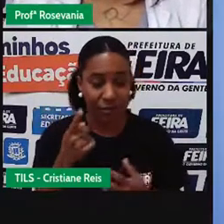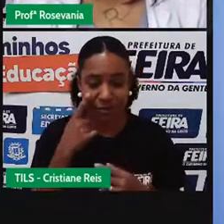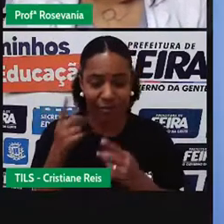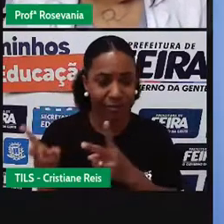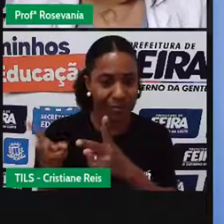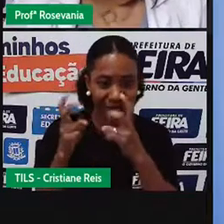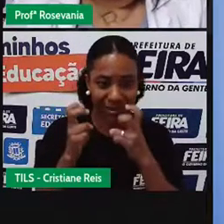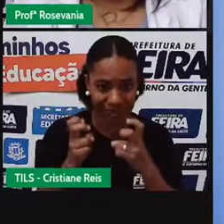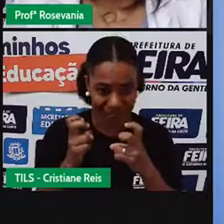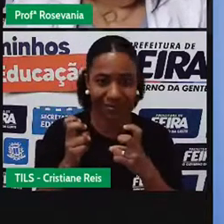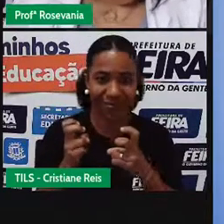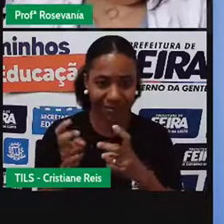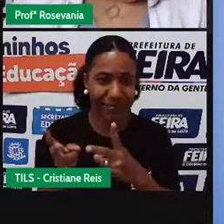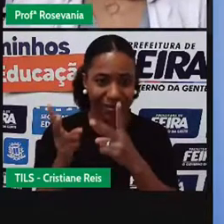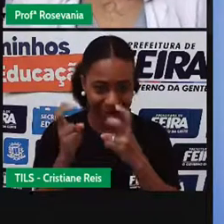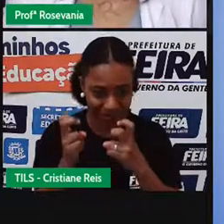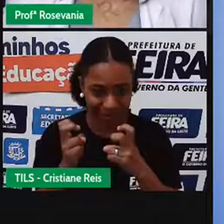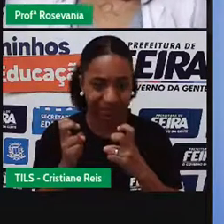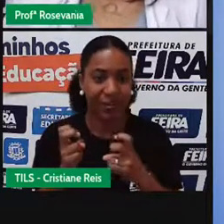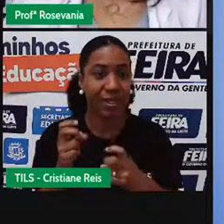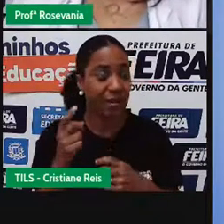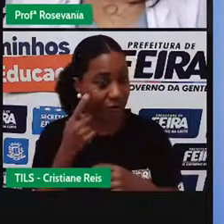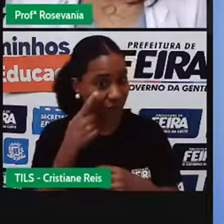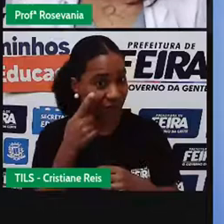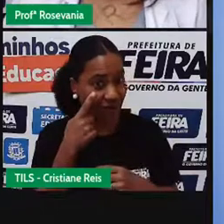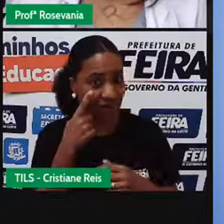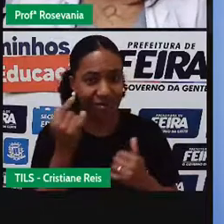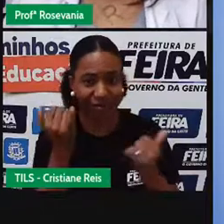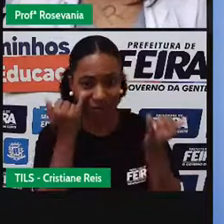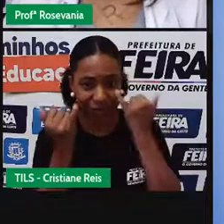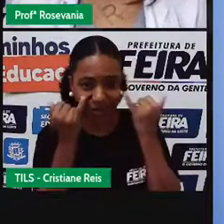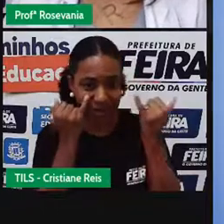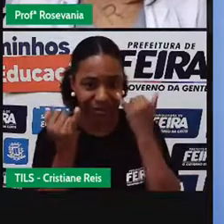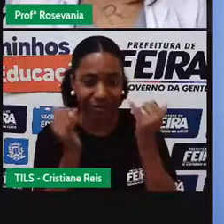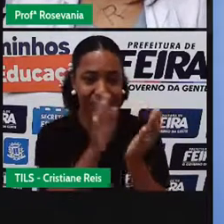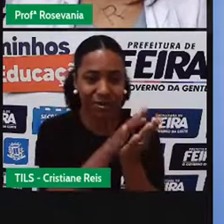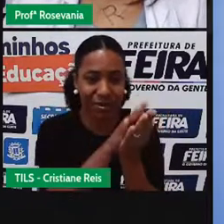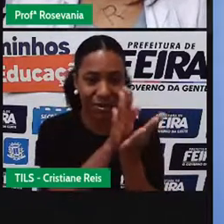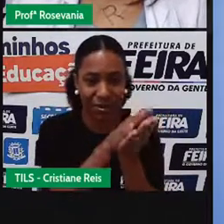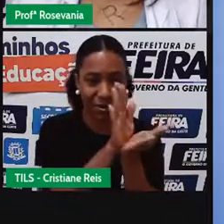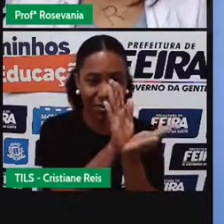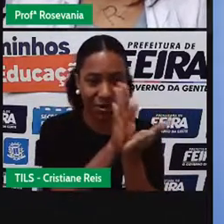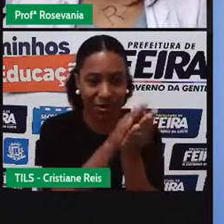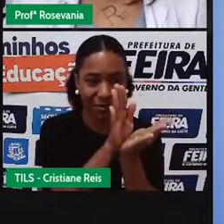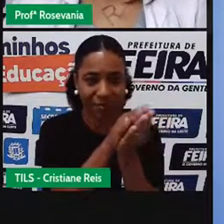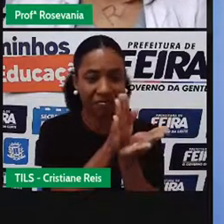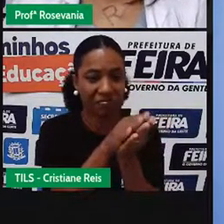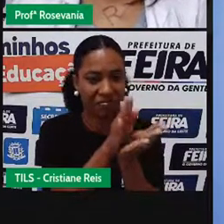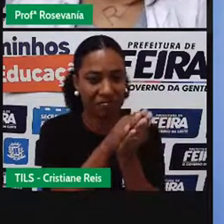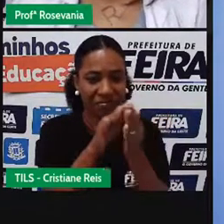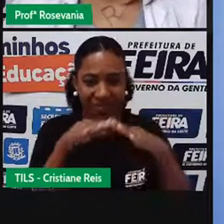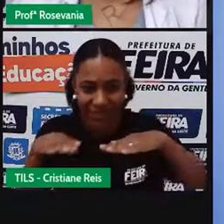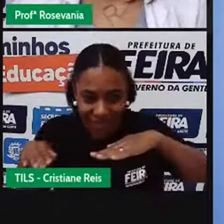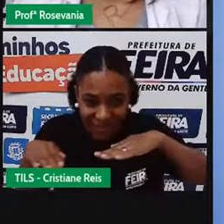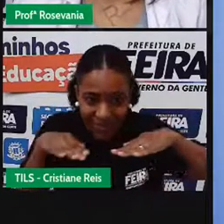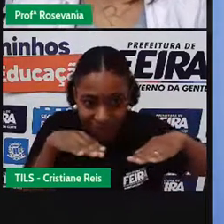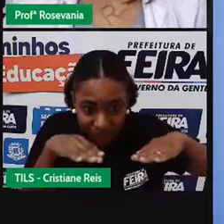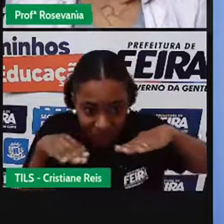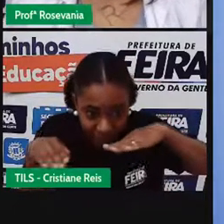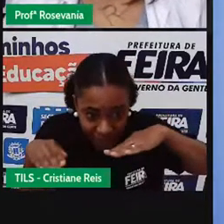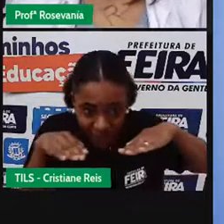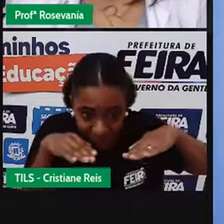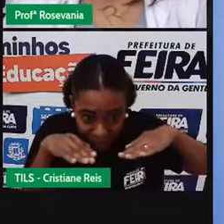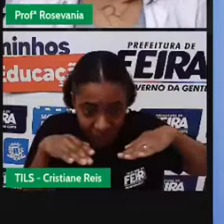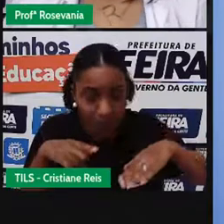eu outro dia até tinha informação falando, né, sobre jacaré, saindo aí dessa lagoa, mas ela está bem bonitinha ainda no espaço,